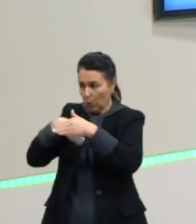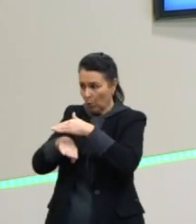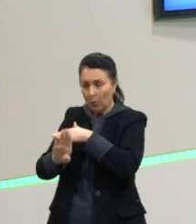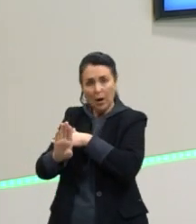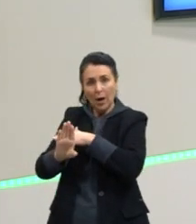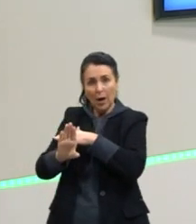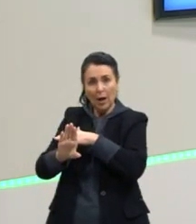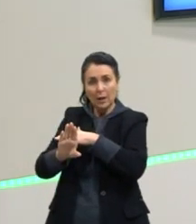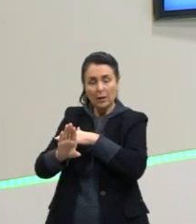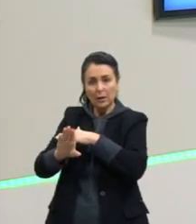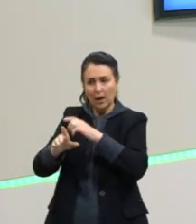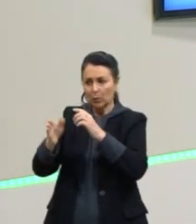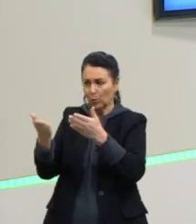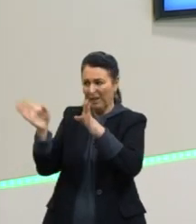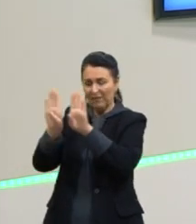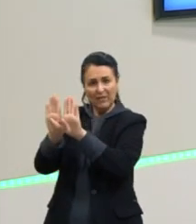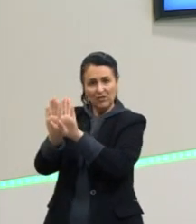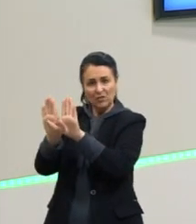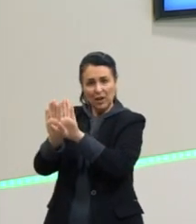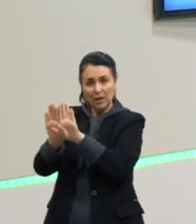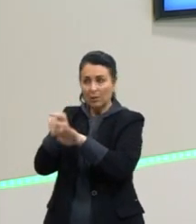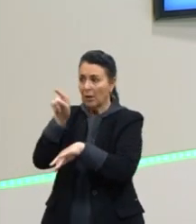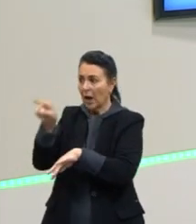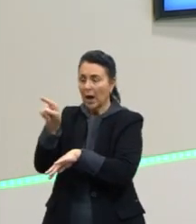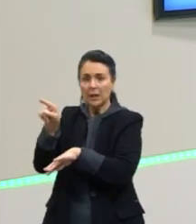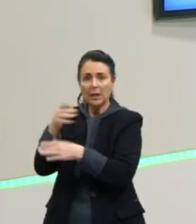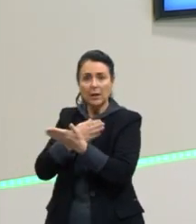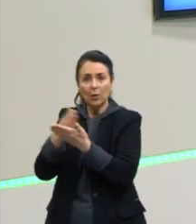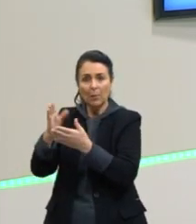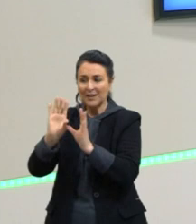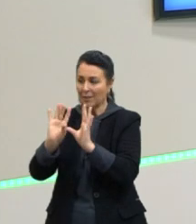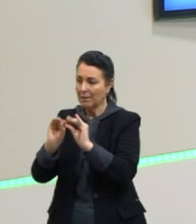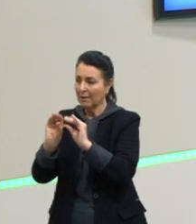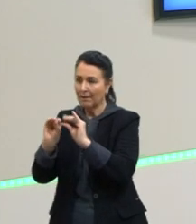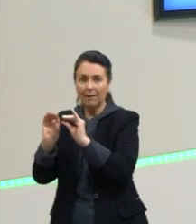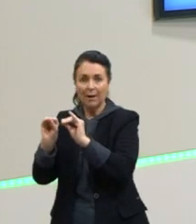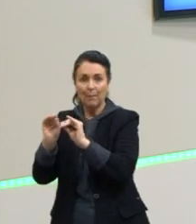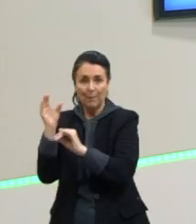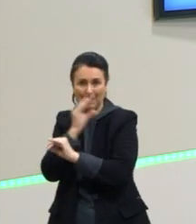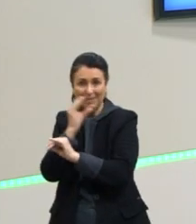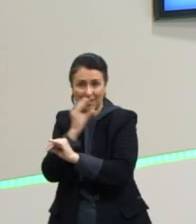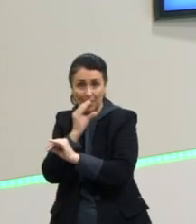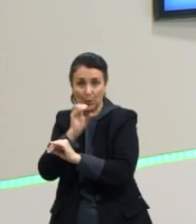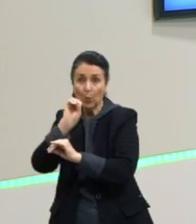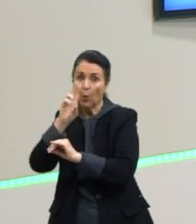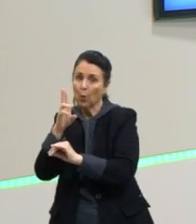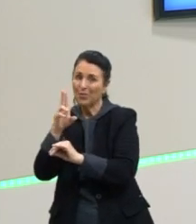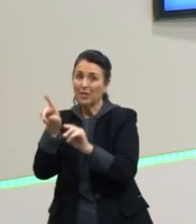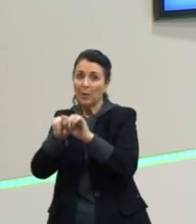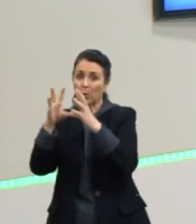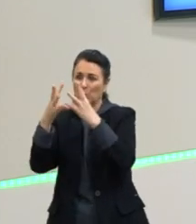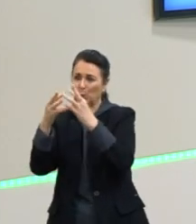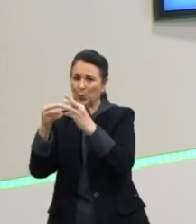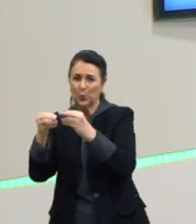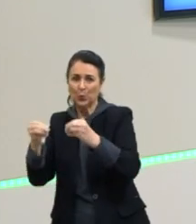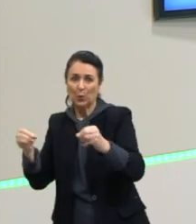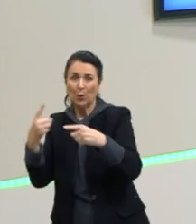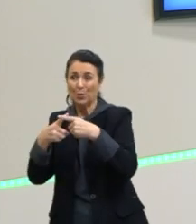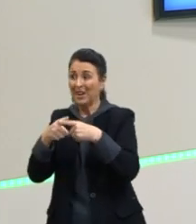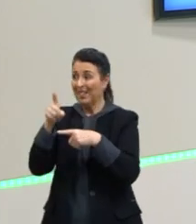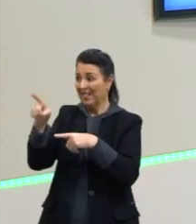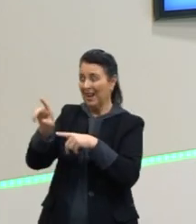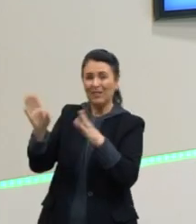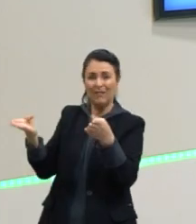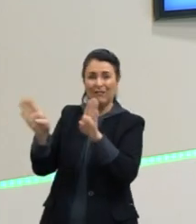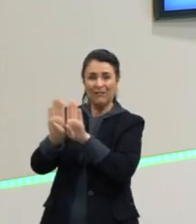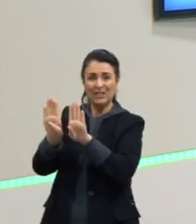fechado, ele vai amadurecer mais rápido e até mesmo apodrece. Então, é porque ali aquele ambiente fechado, o